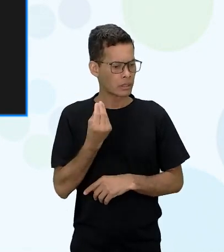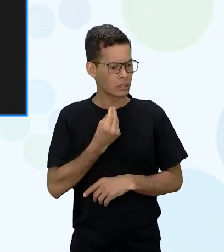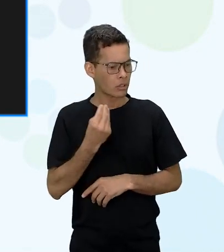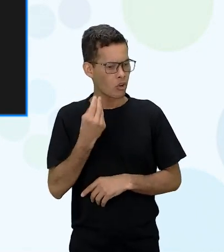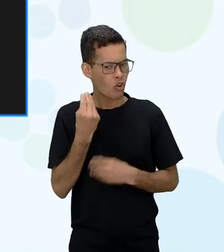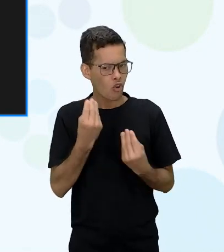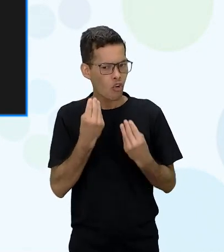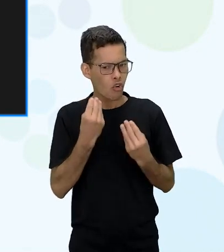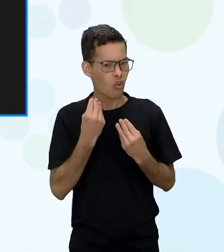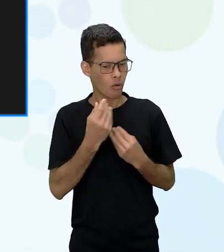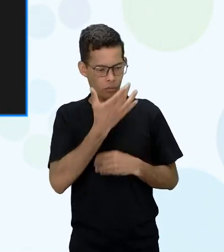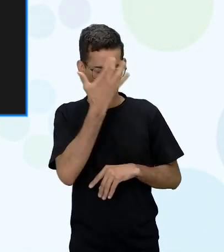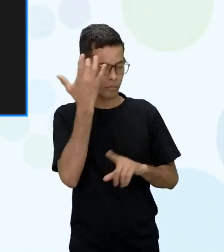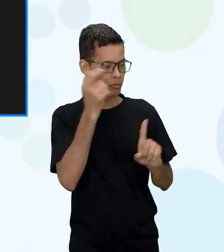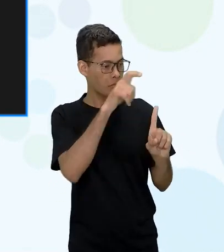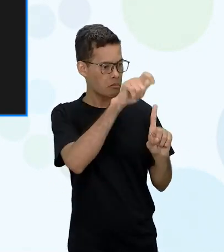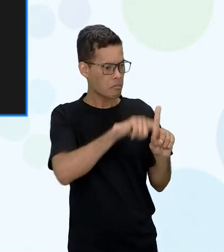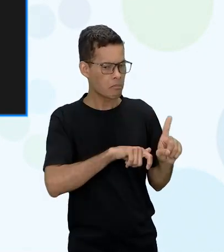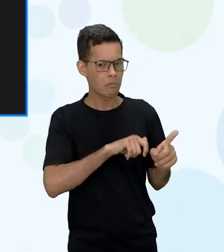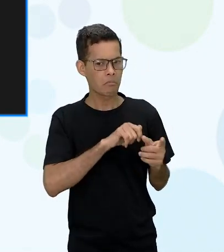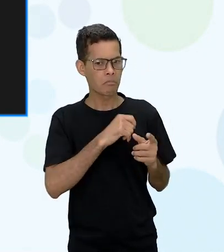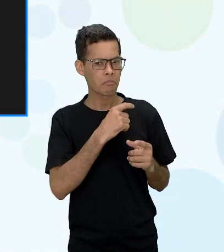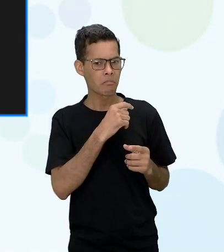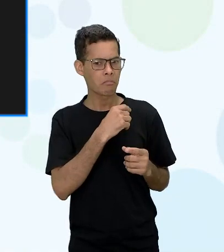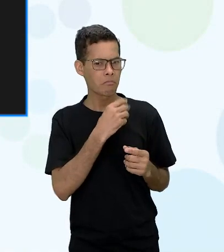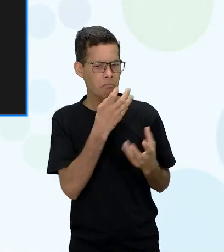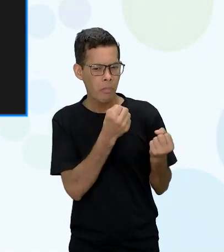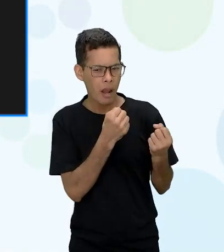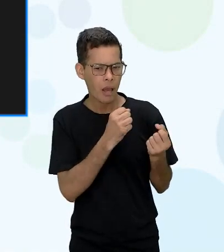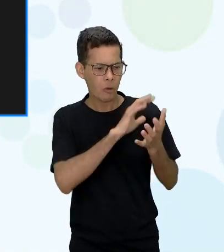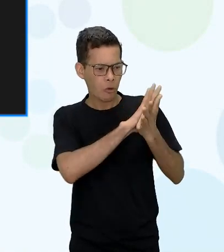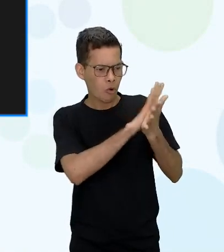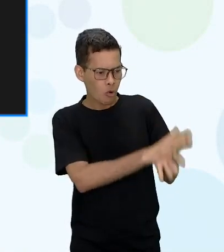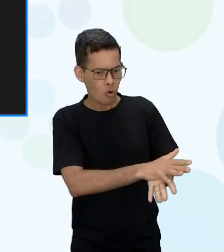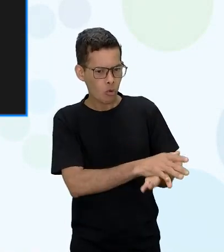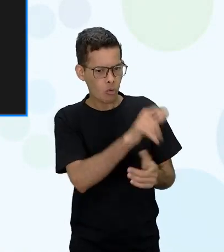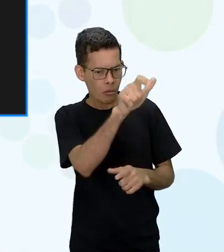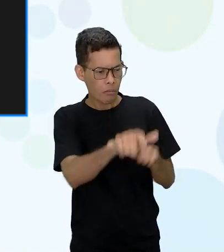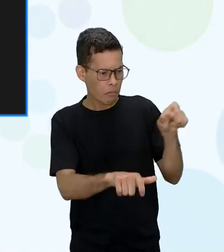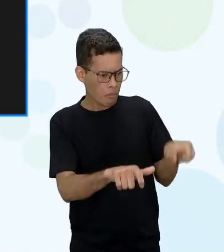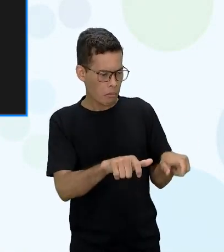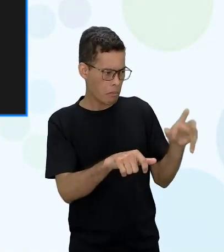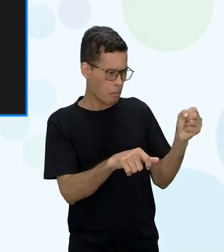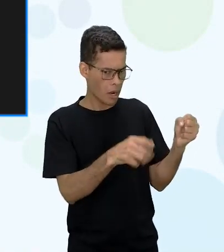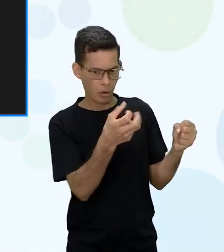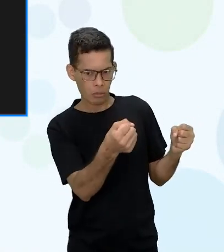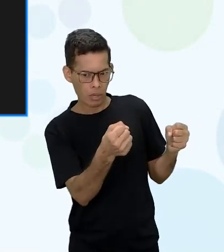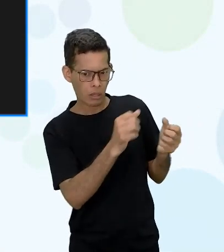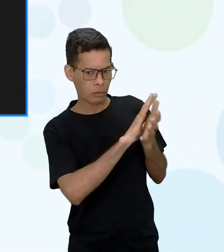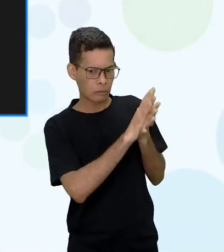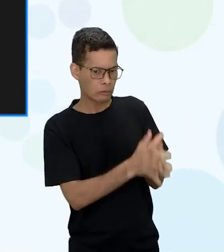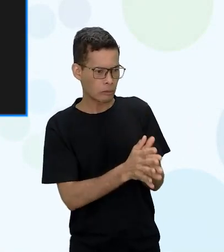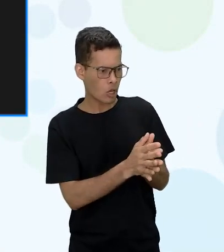pode ser cruel com o próprio branco se ele faz isso com o branco o ele não faz com a gente